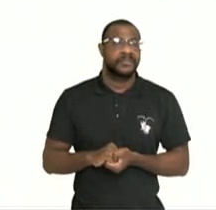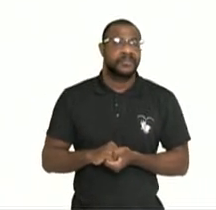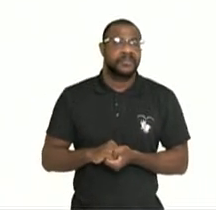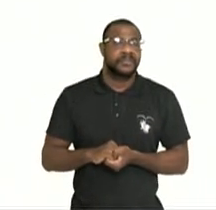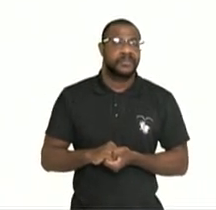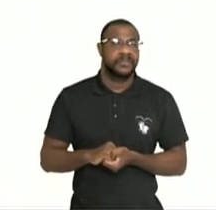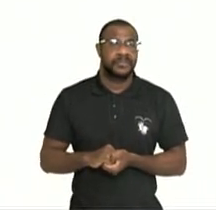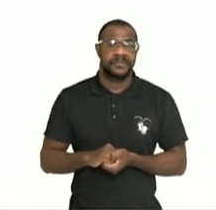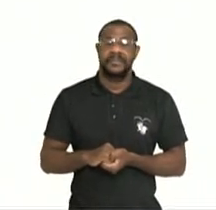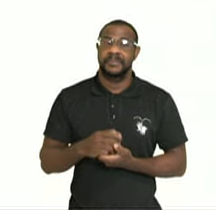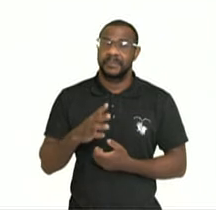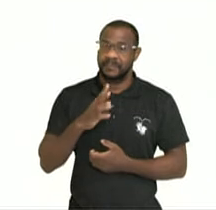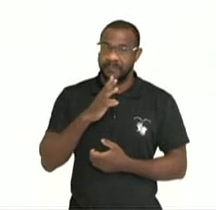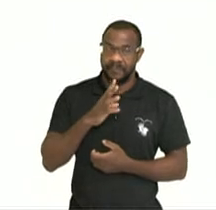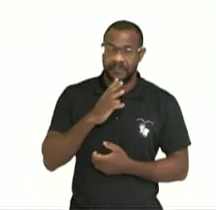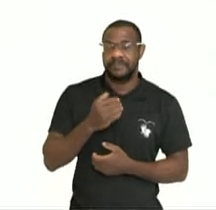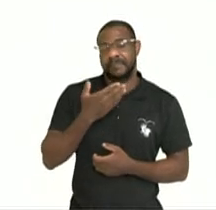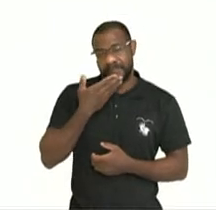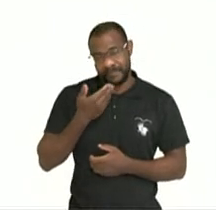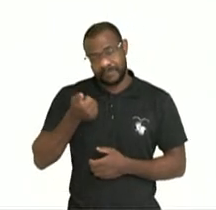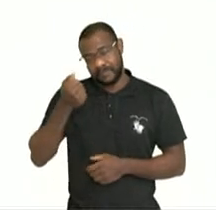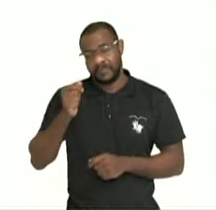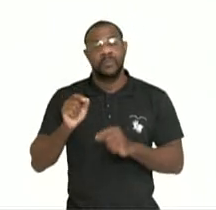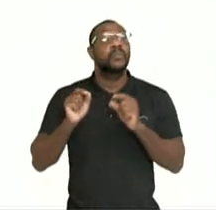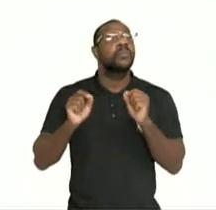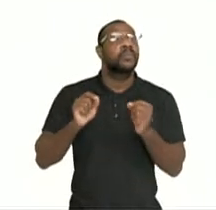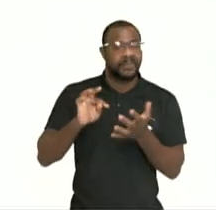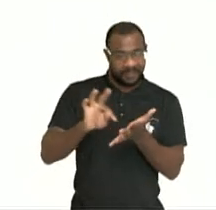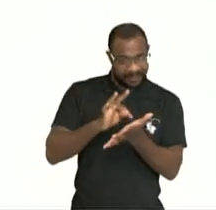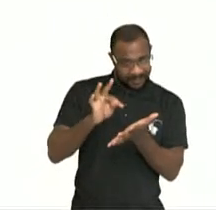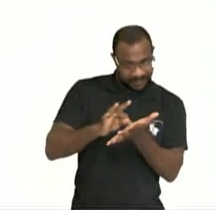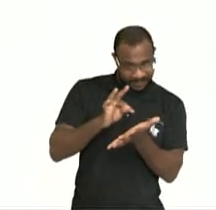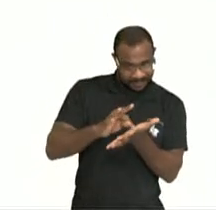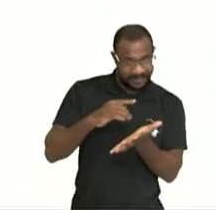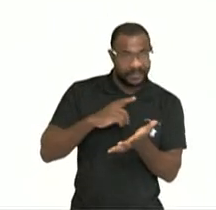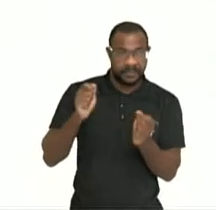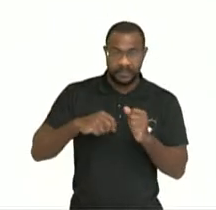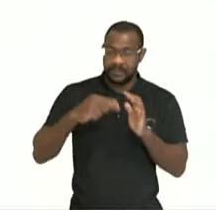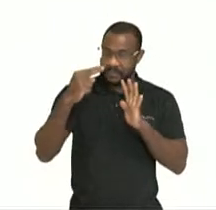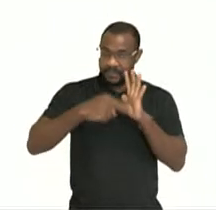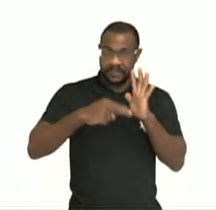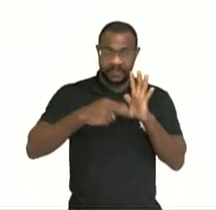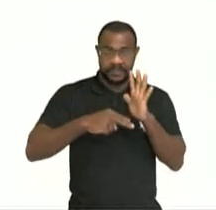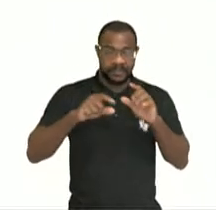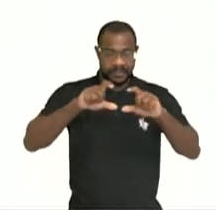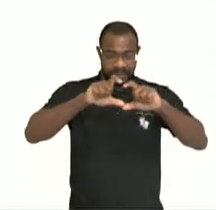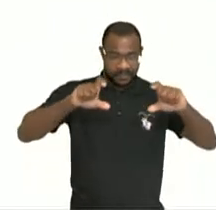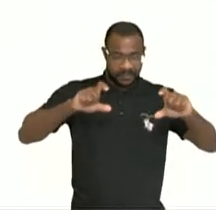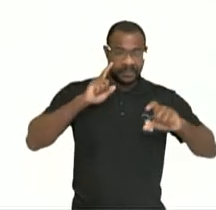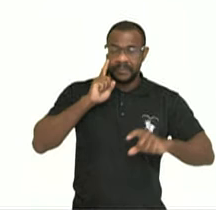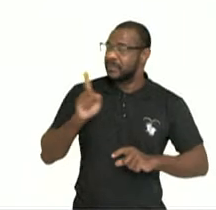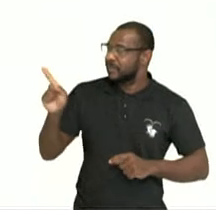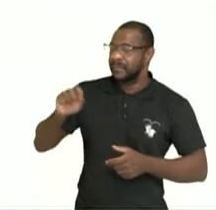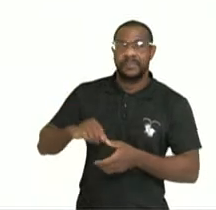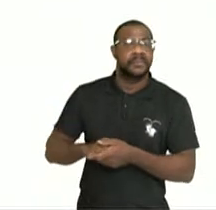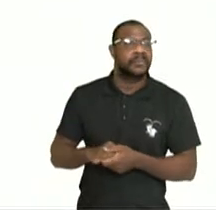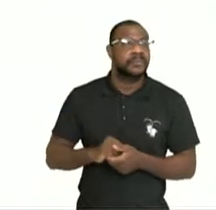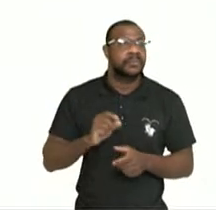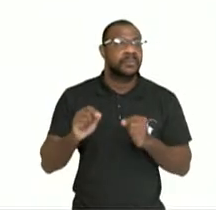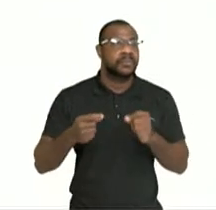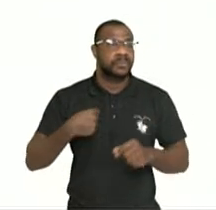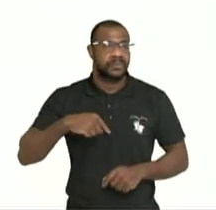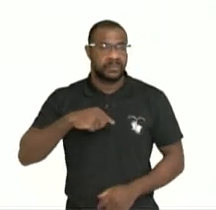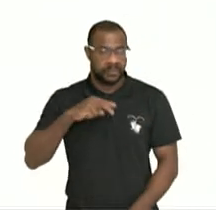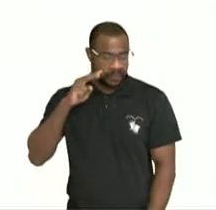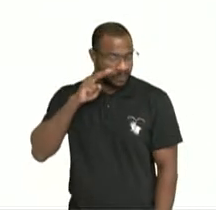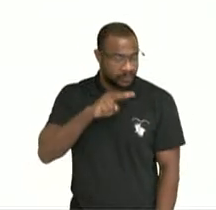Para conhecer melhor as teses de Alberto Caeira, por exemplo, você pode ler esses versos. Vamos ver. O que nós vemos